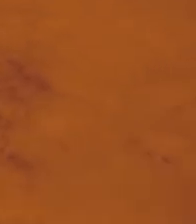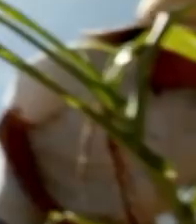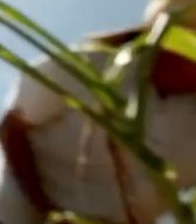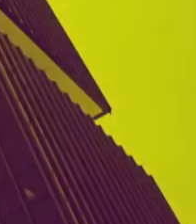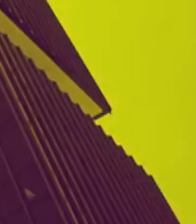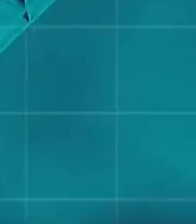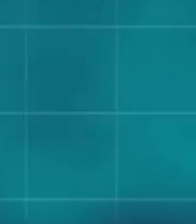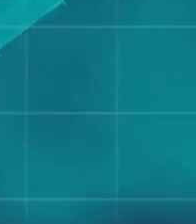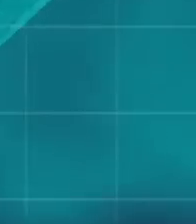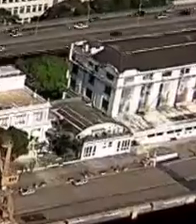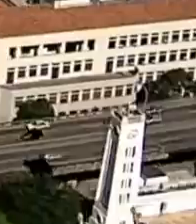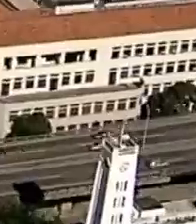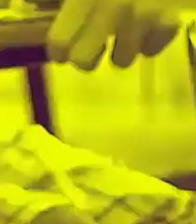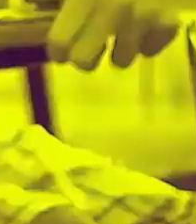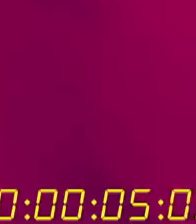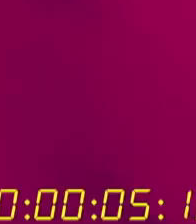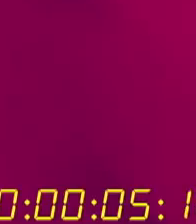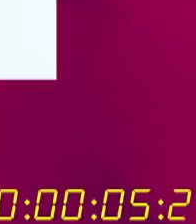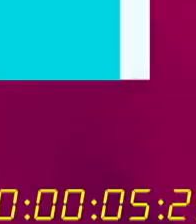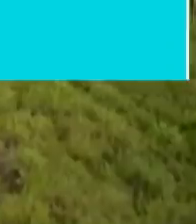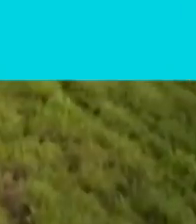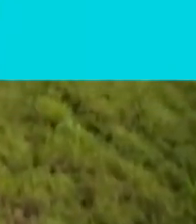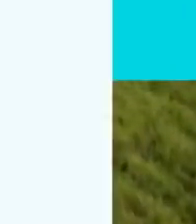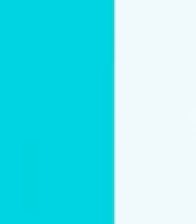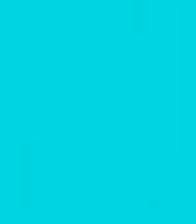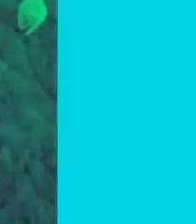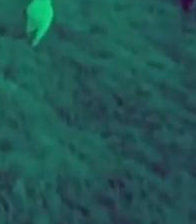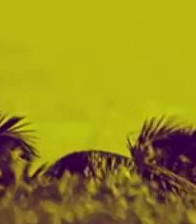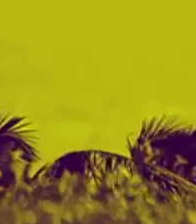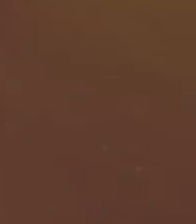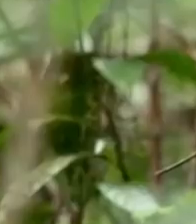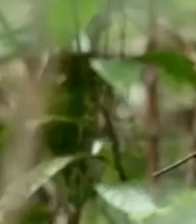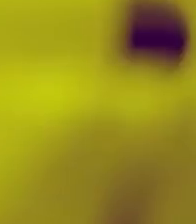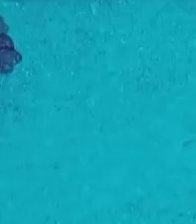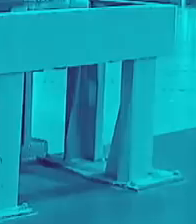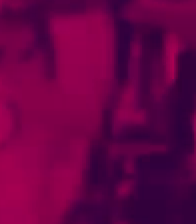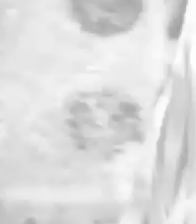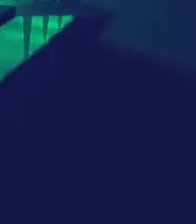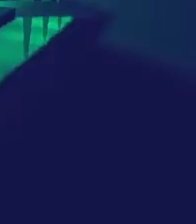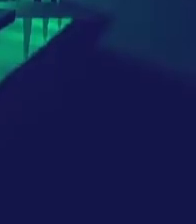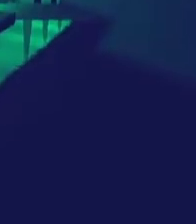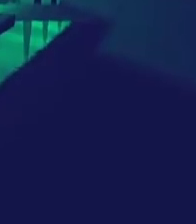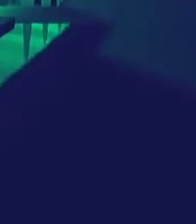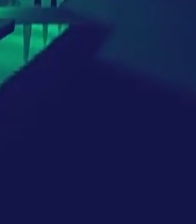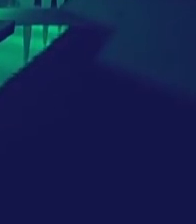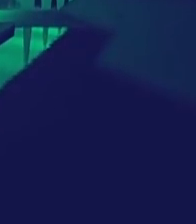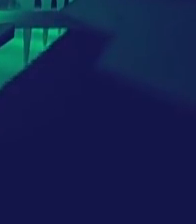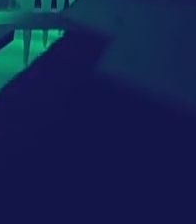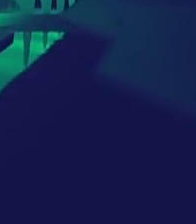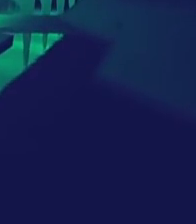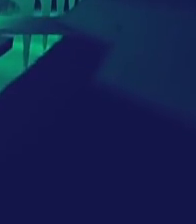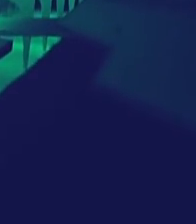A CIDADE NO BRASIL